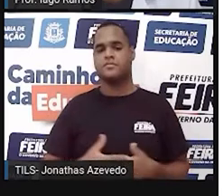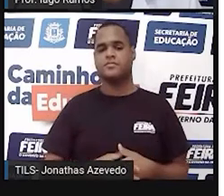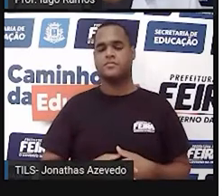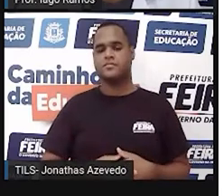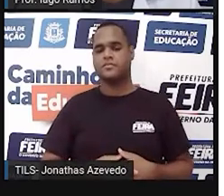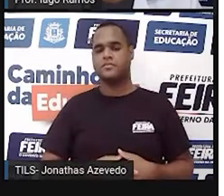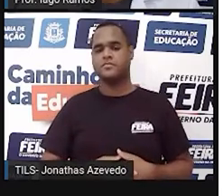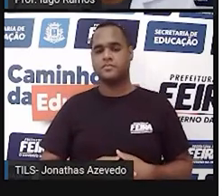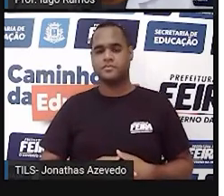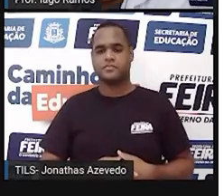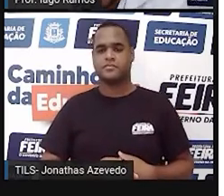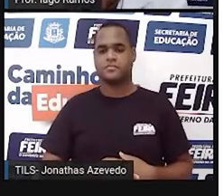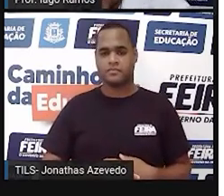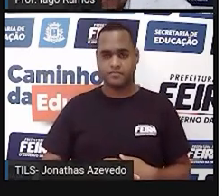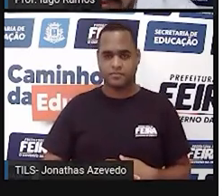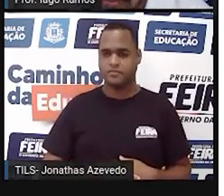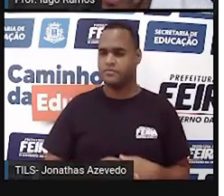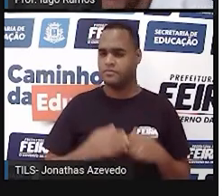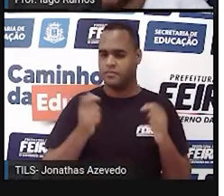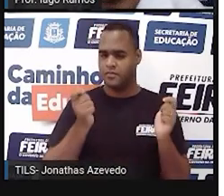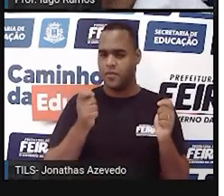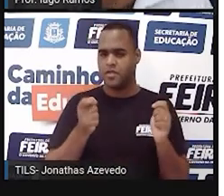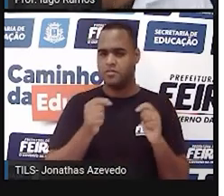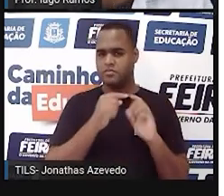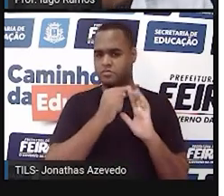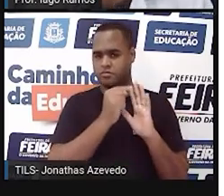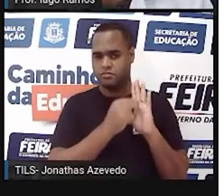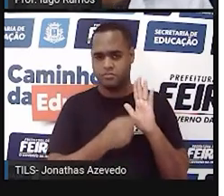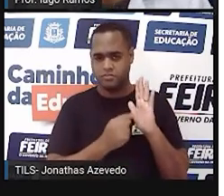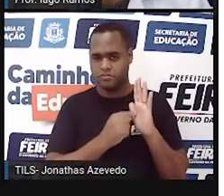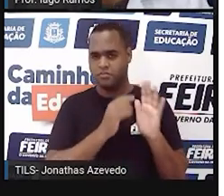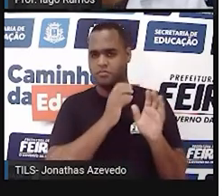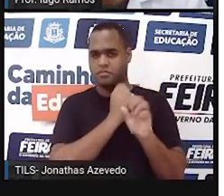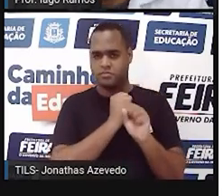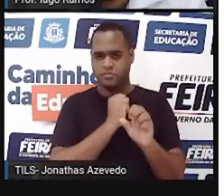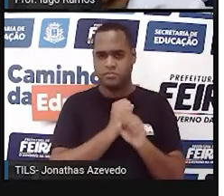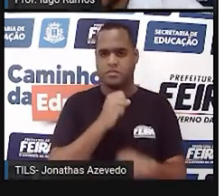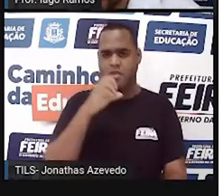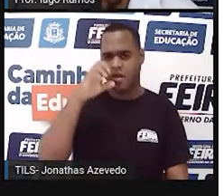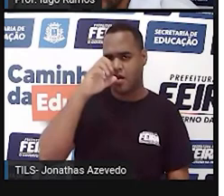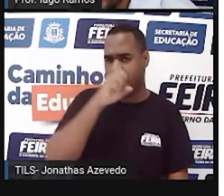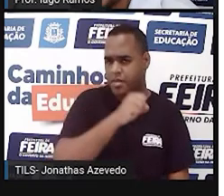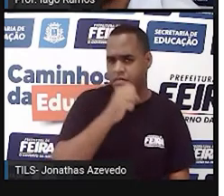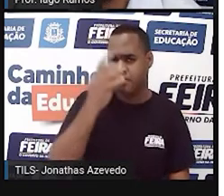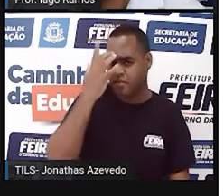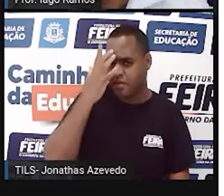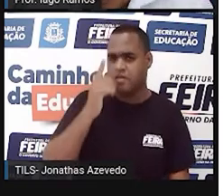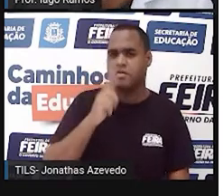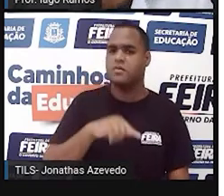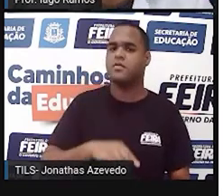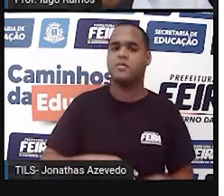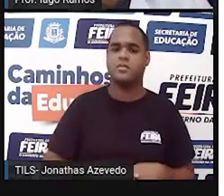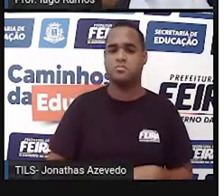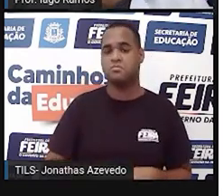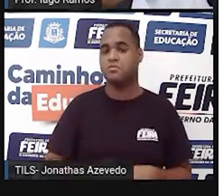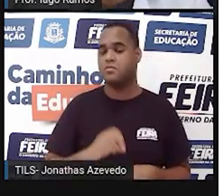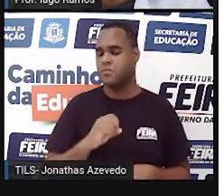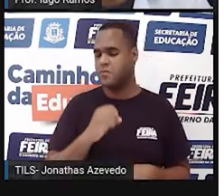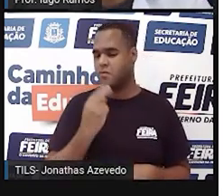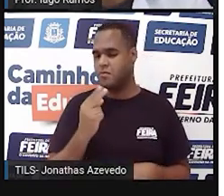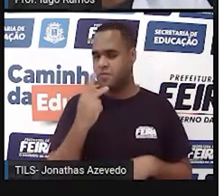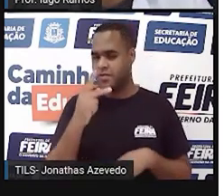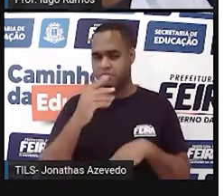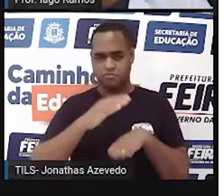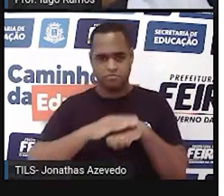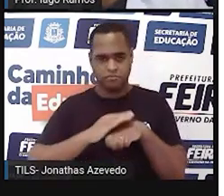Bom, a gente pode fazer essa conta na calculadora de uma maneira muito rápida, ou a gente pode escrever no